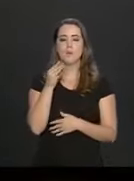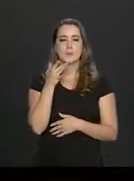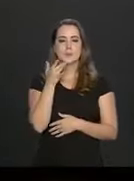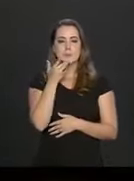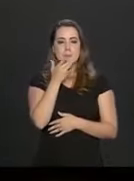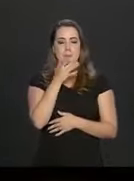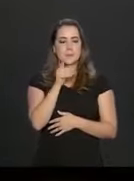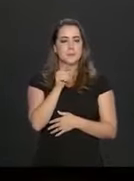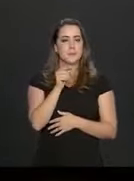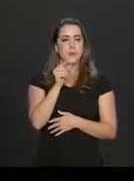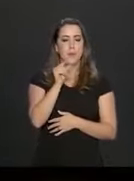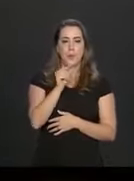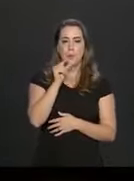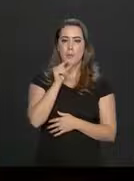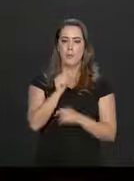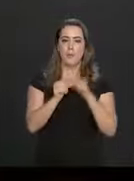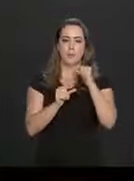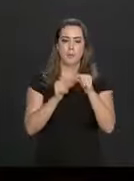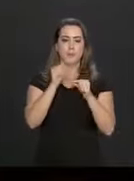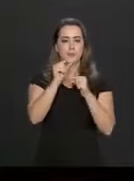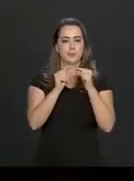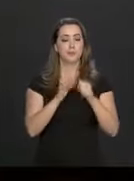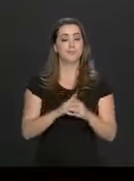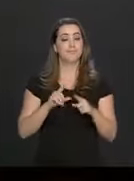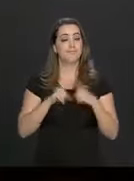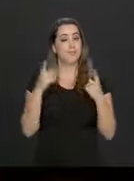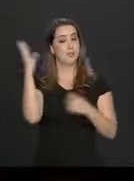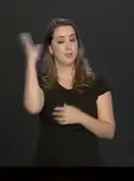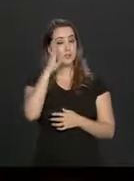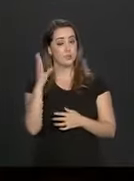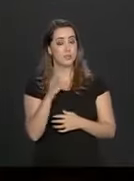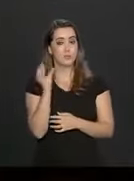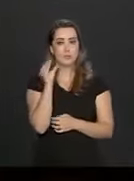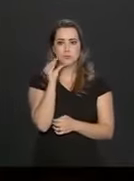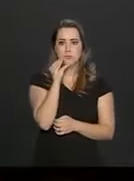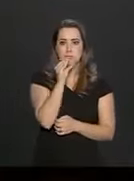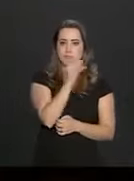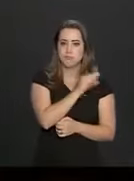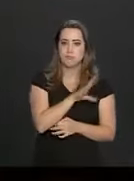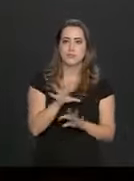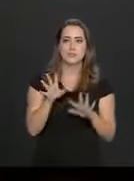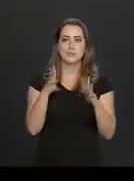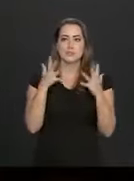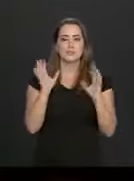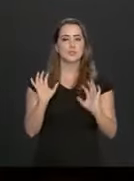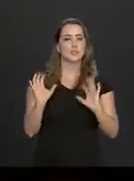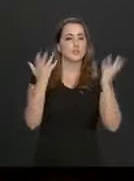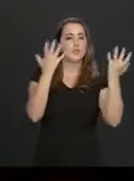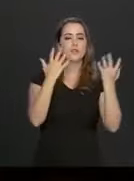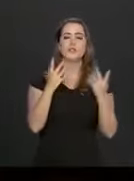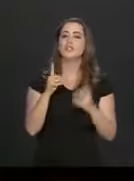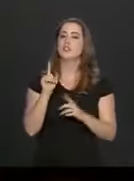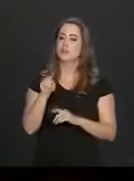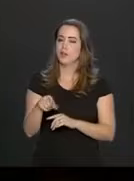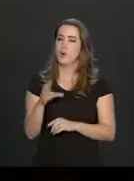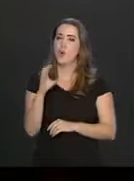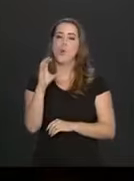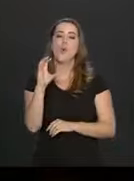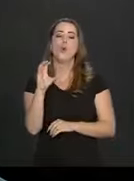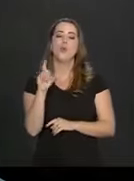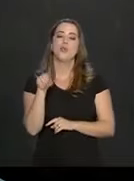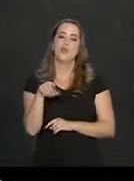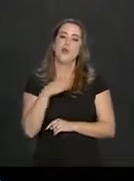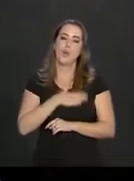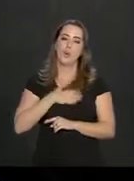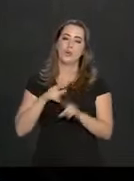Mas como a gente vive no Brasil, um país que é muito quente, O clima tropical, eu acho que também o chope tem muito o